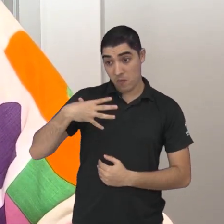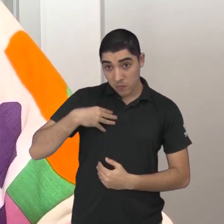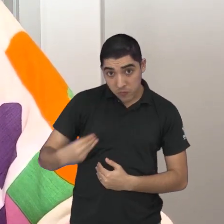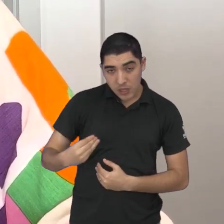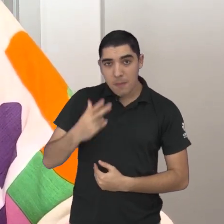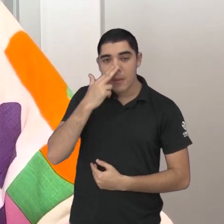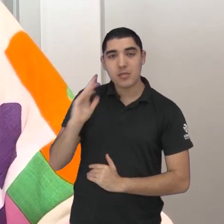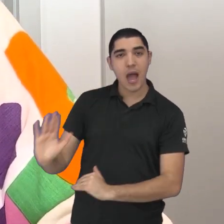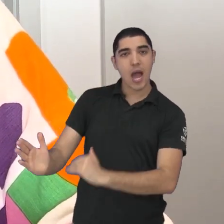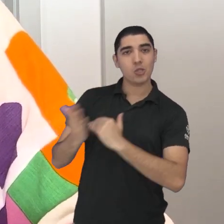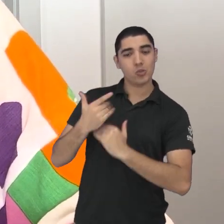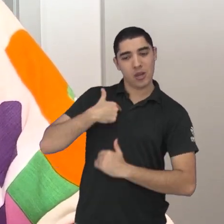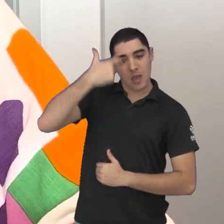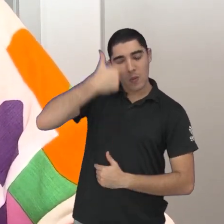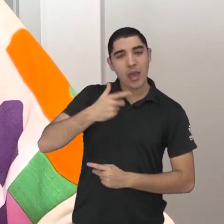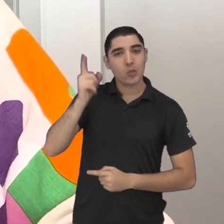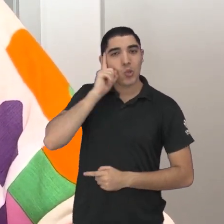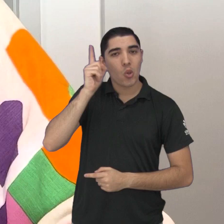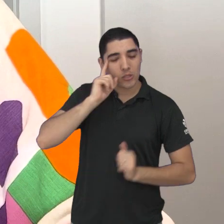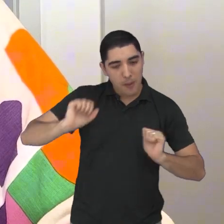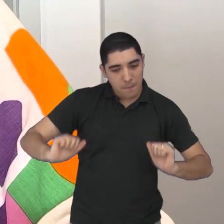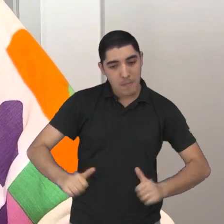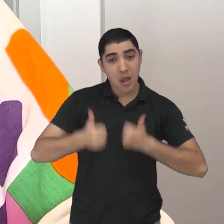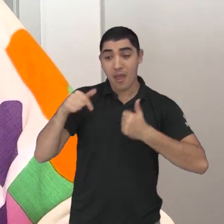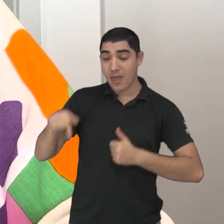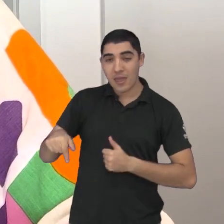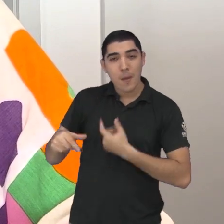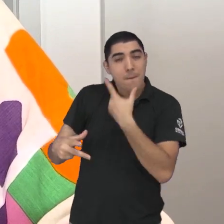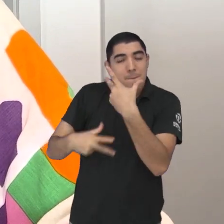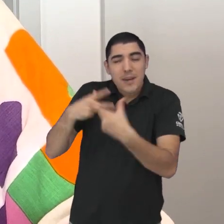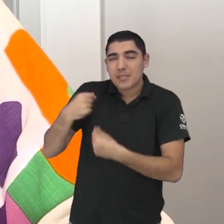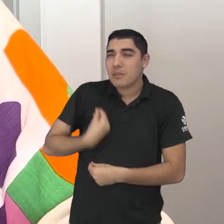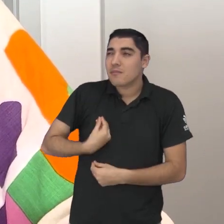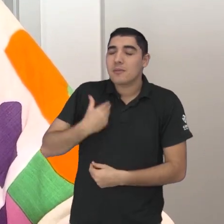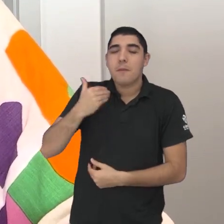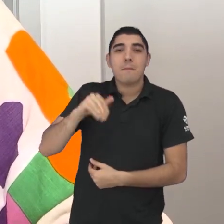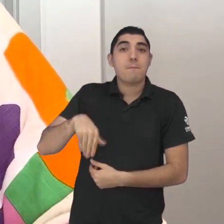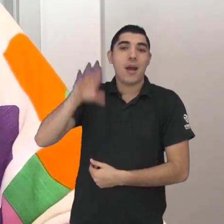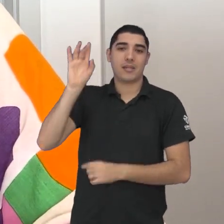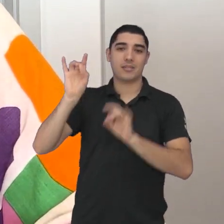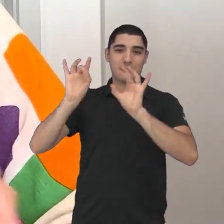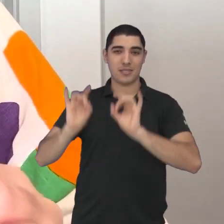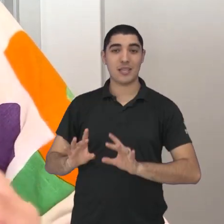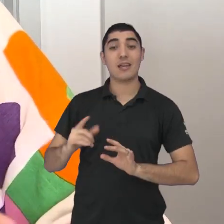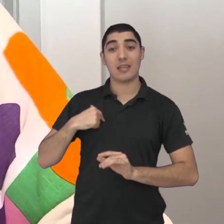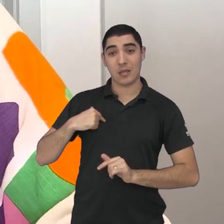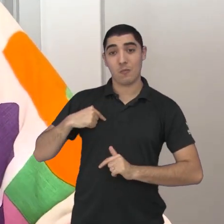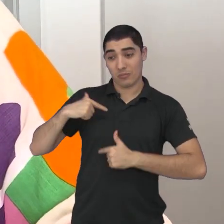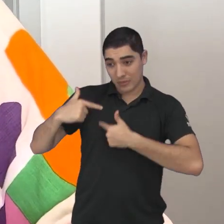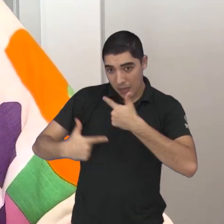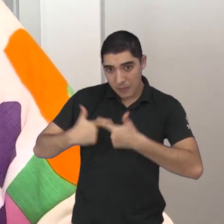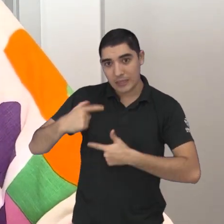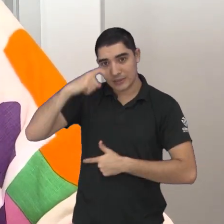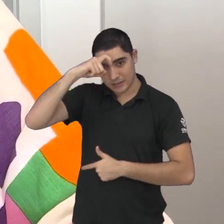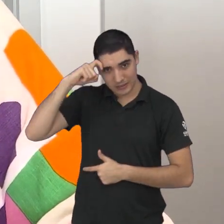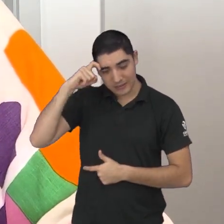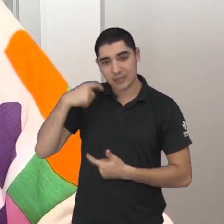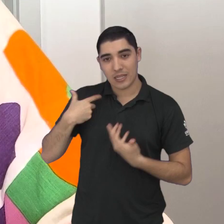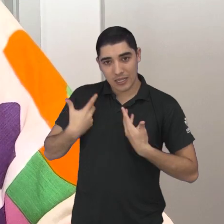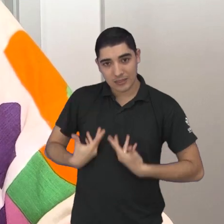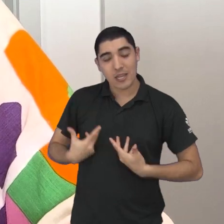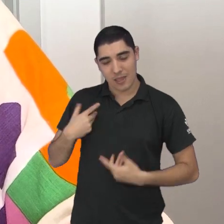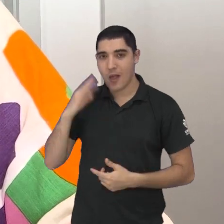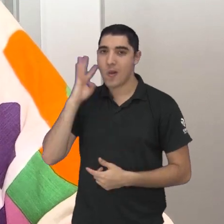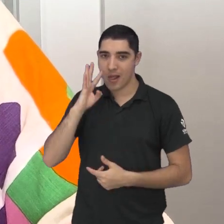meu filho me faz ser melhor todo dia e que ele é o maior presente da minha vida apesar de todo o trabalho que ele me dá é